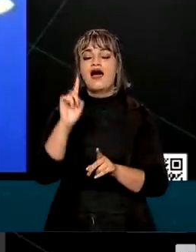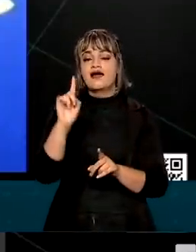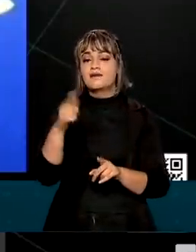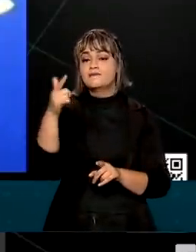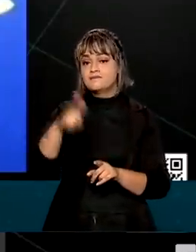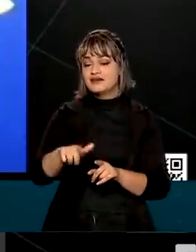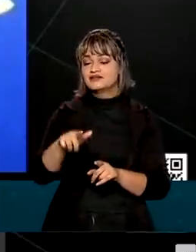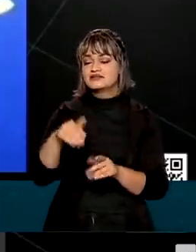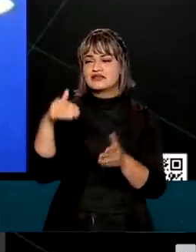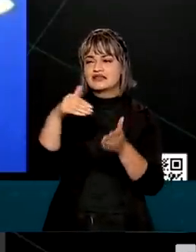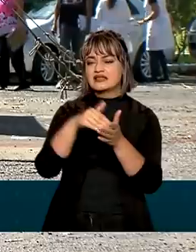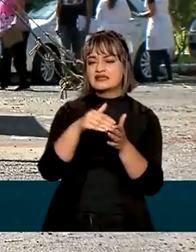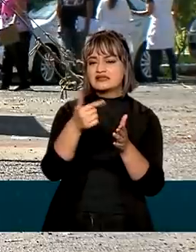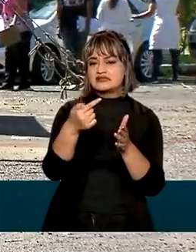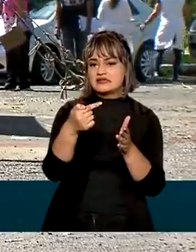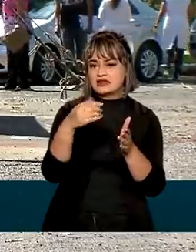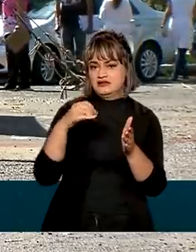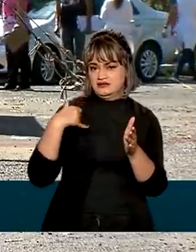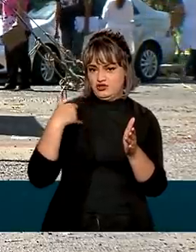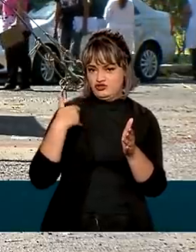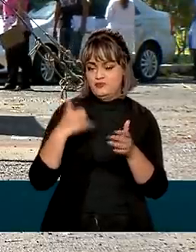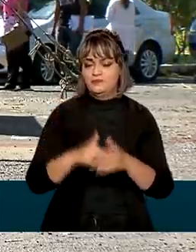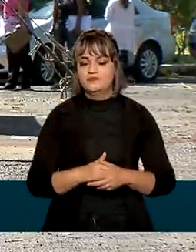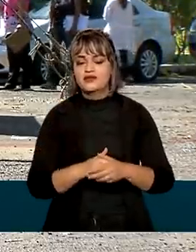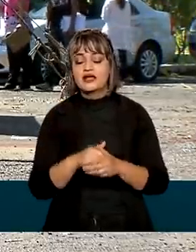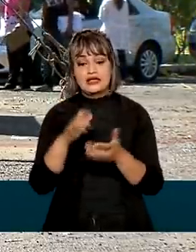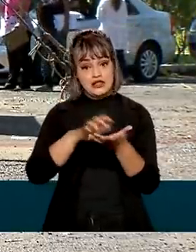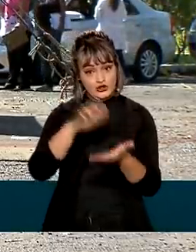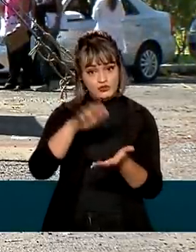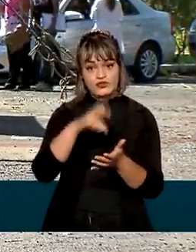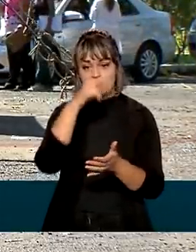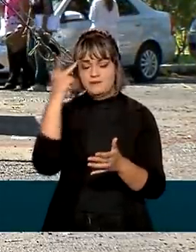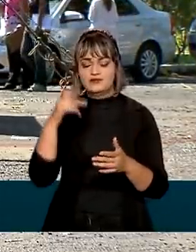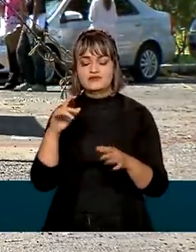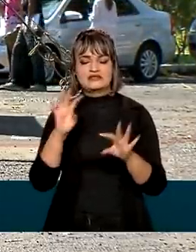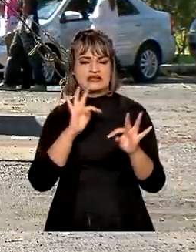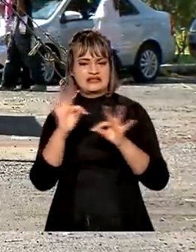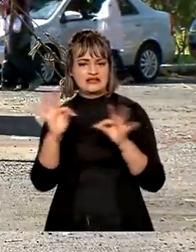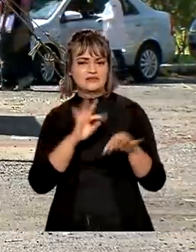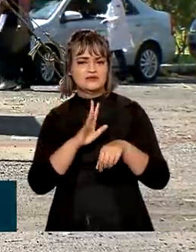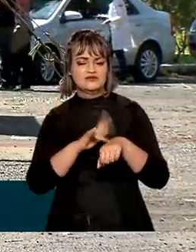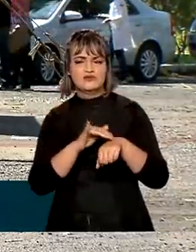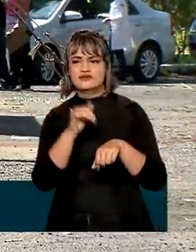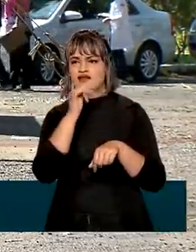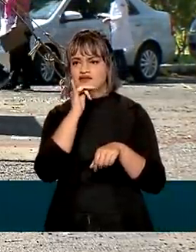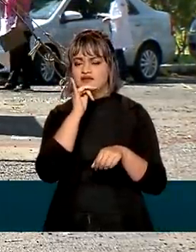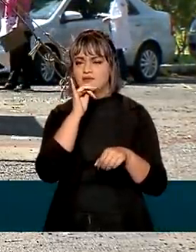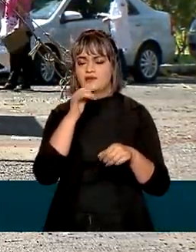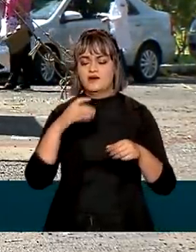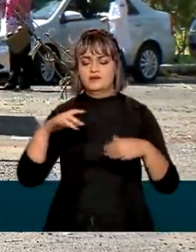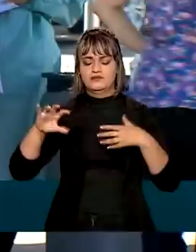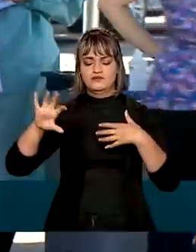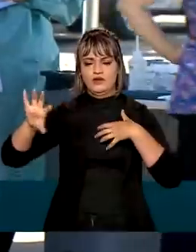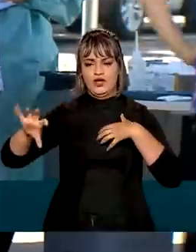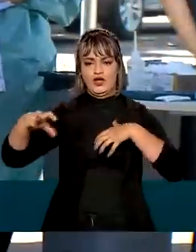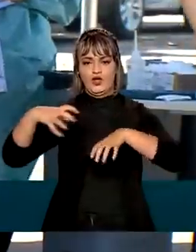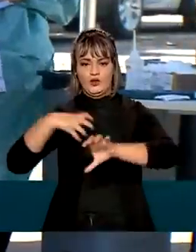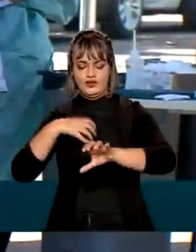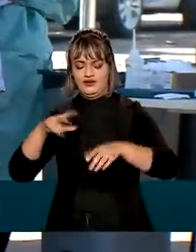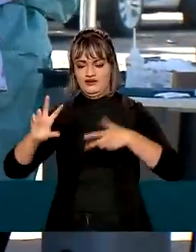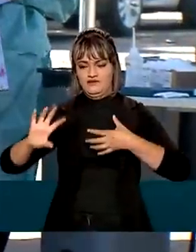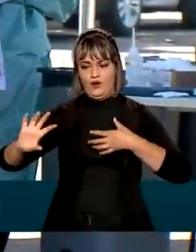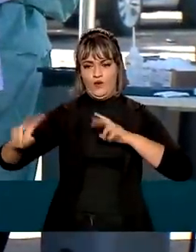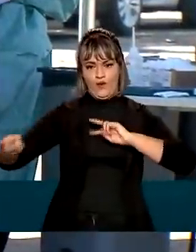aqueles com 70 anos. Além dos idosos, pessoas imunossuprimidas, como por exemplo, transplantadas, que